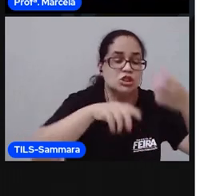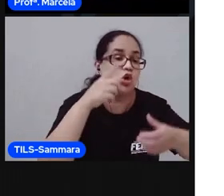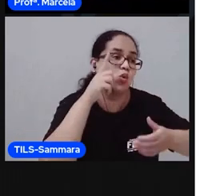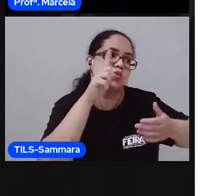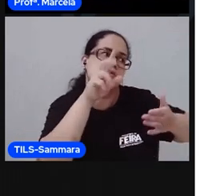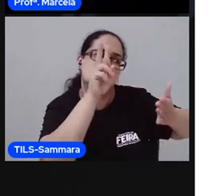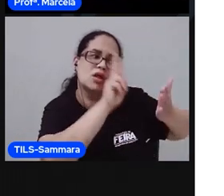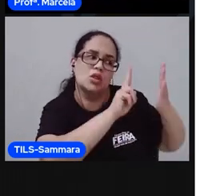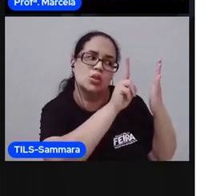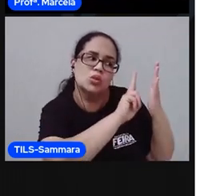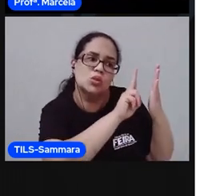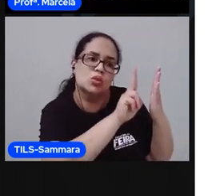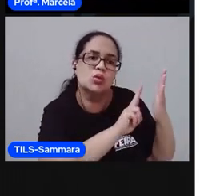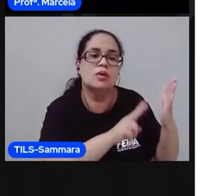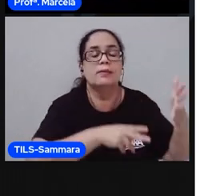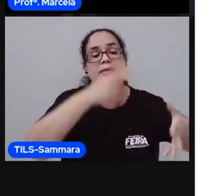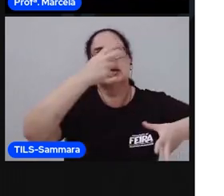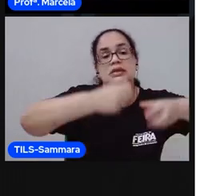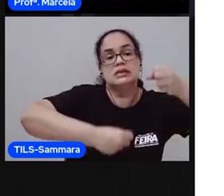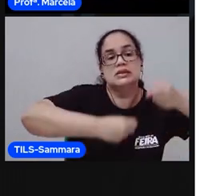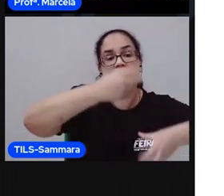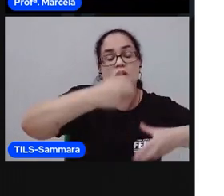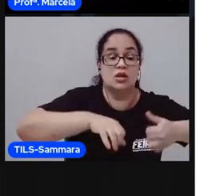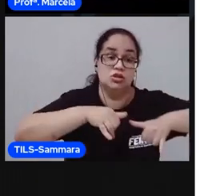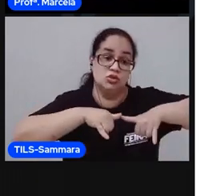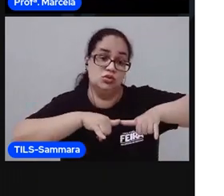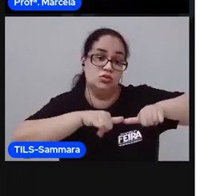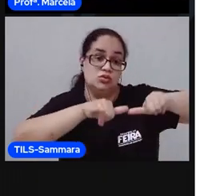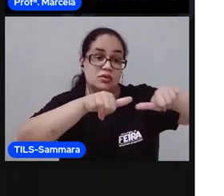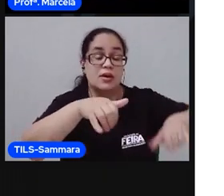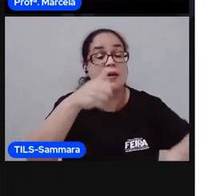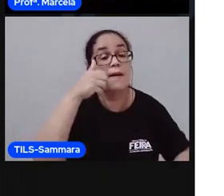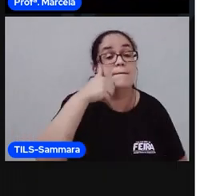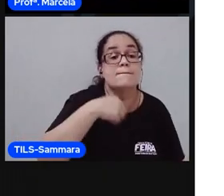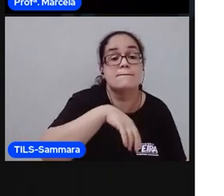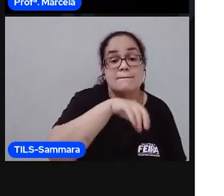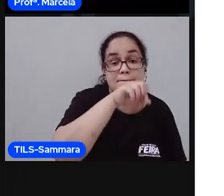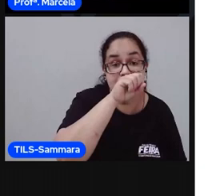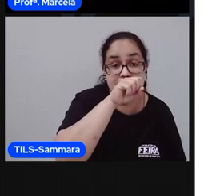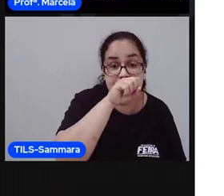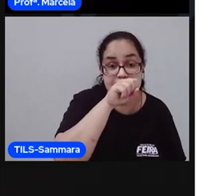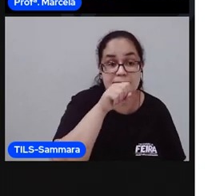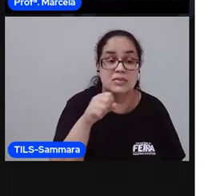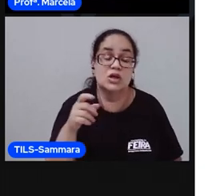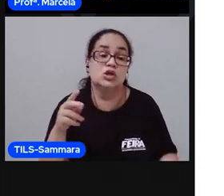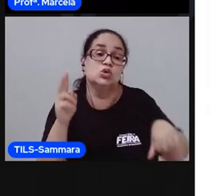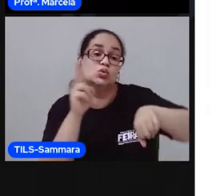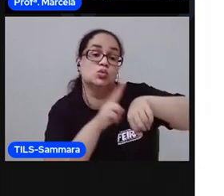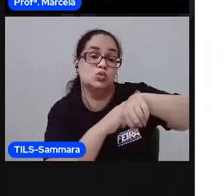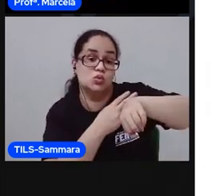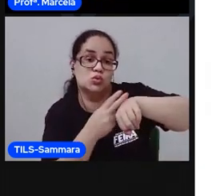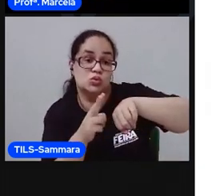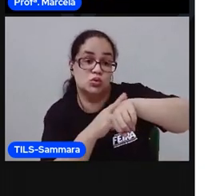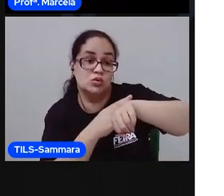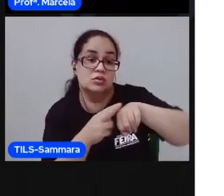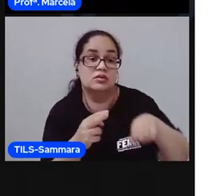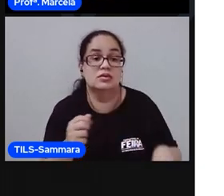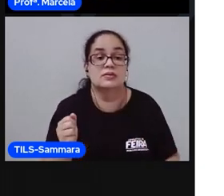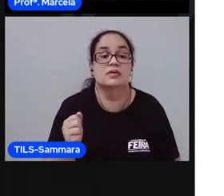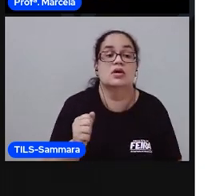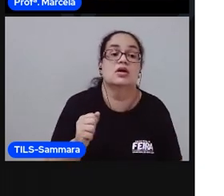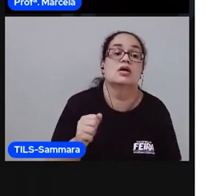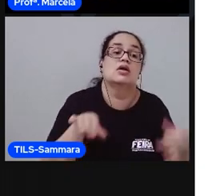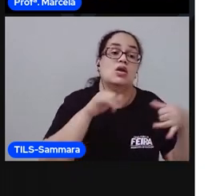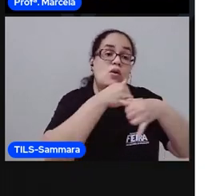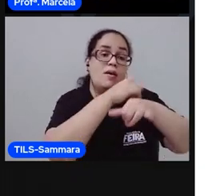nome do leite quando vai ao mercado com a mamãe, né? Do chocolate, vê lá a marca que